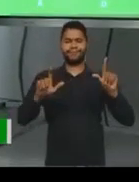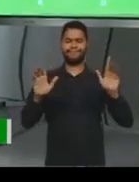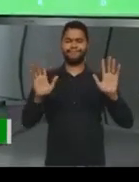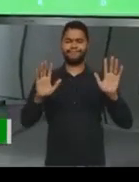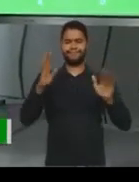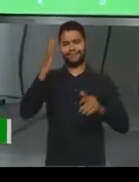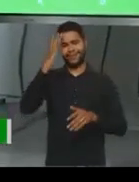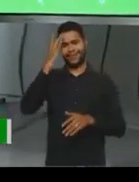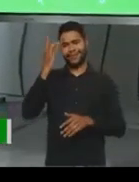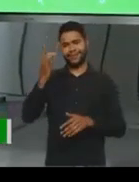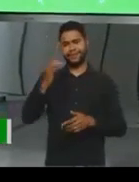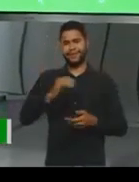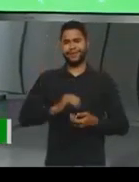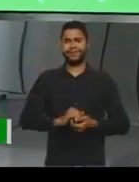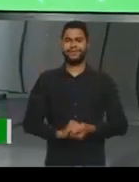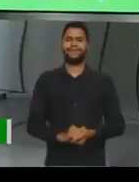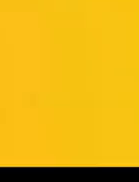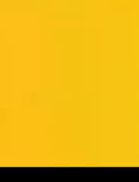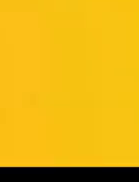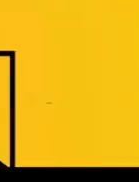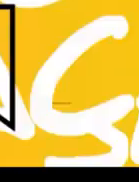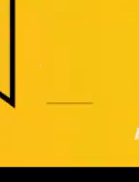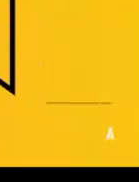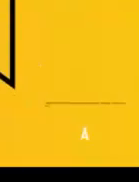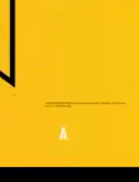amanhã!